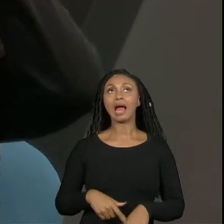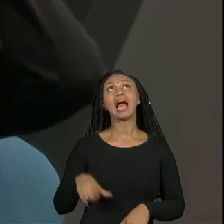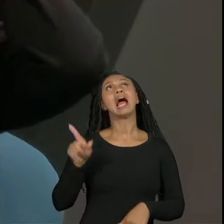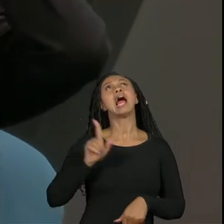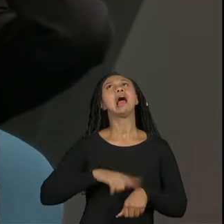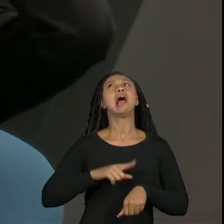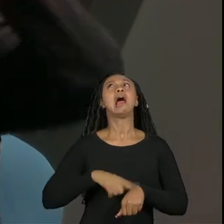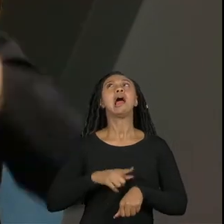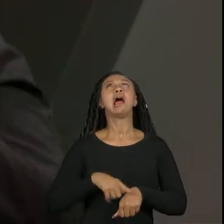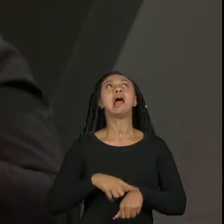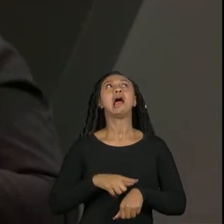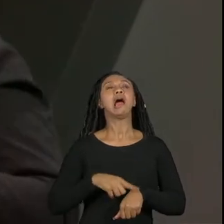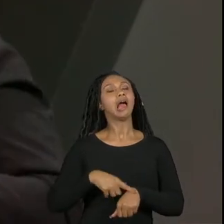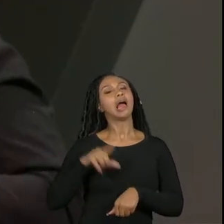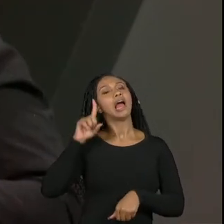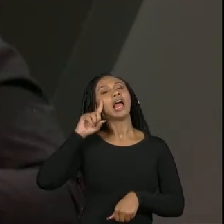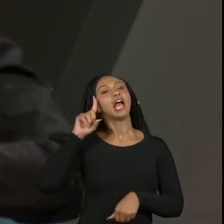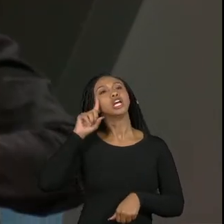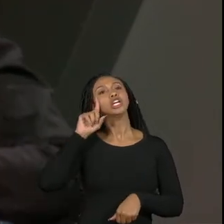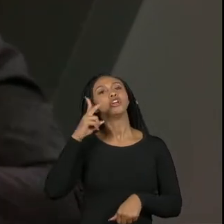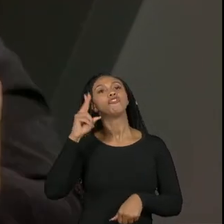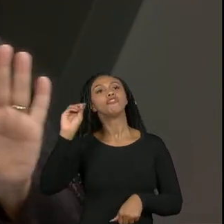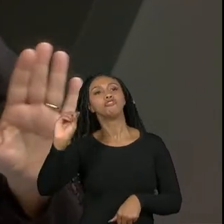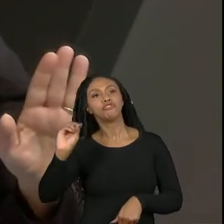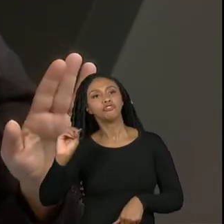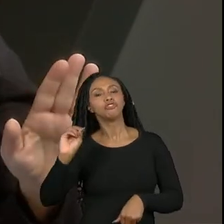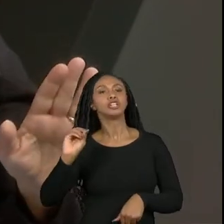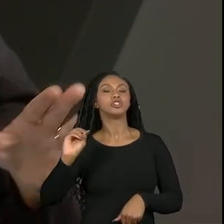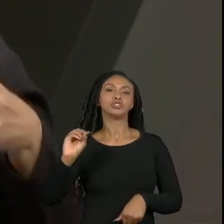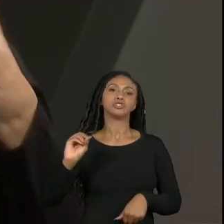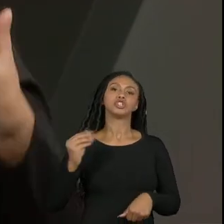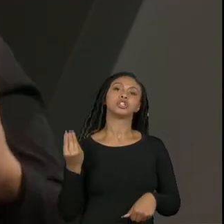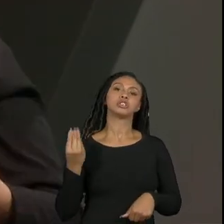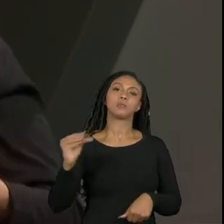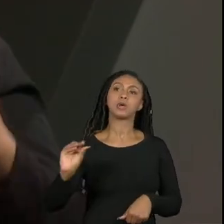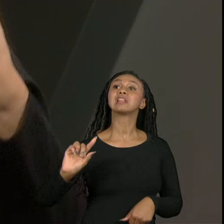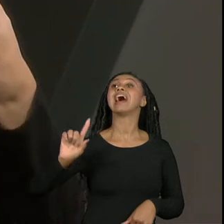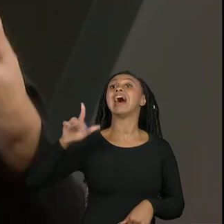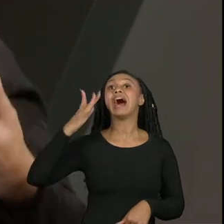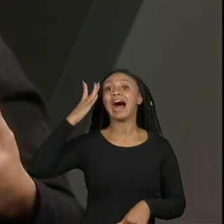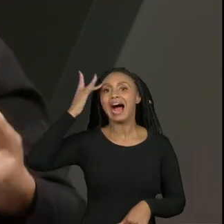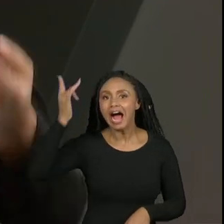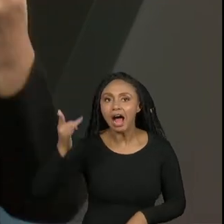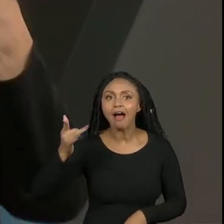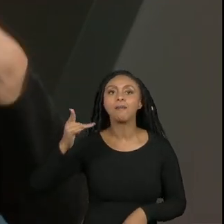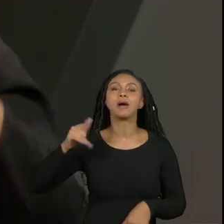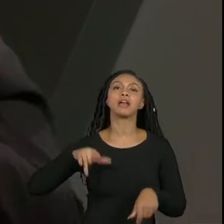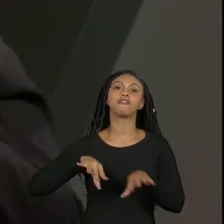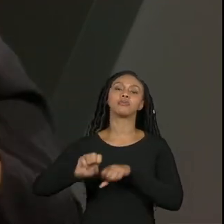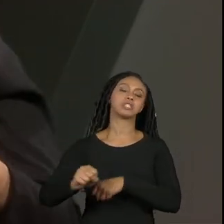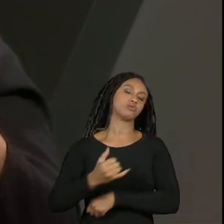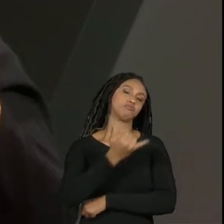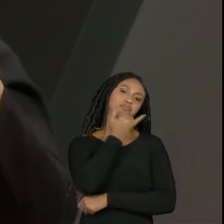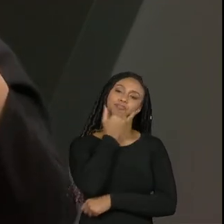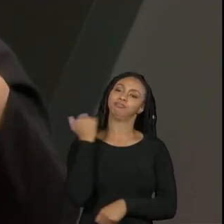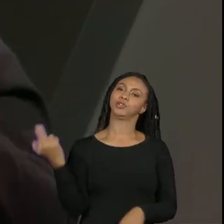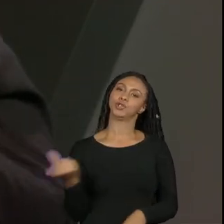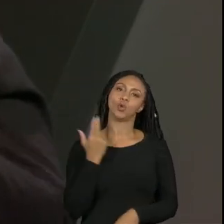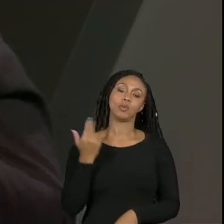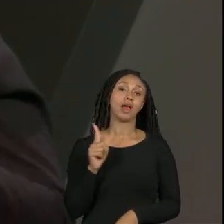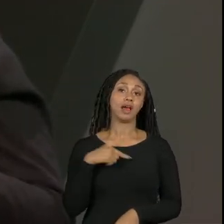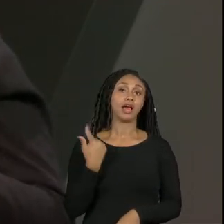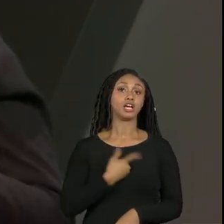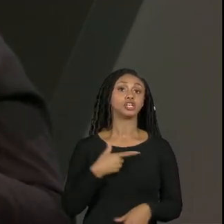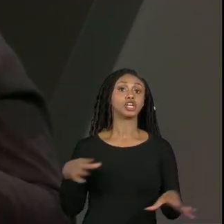dias no vigésimo primeiro a colação de grau não existe isso se a gente tiver uma grande demanda porque a gente tem uma equipe